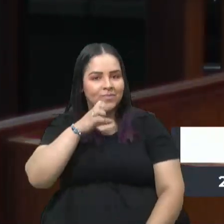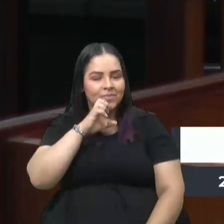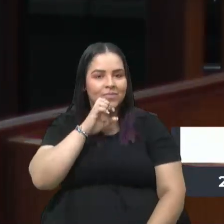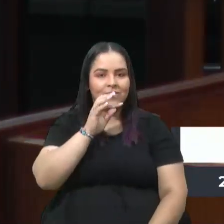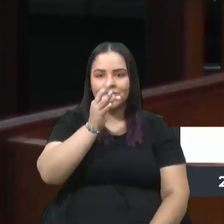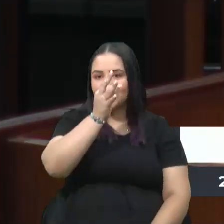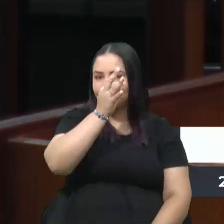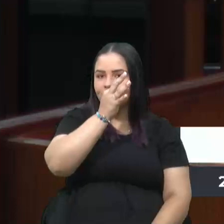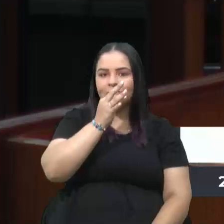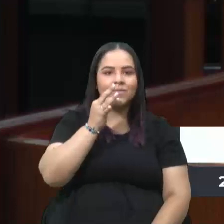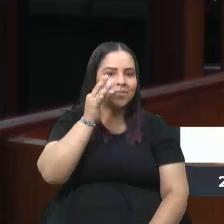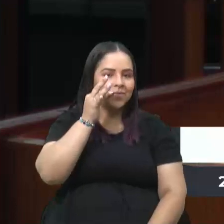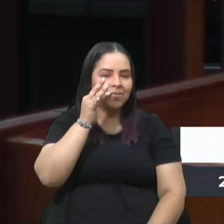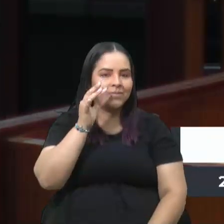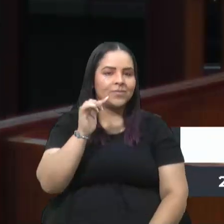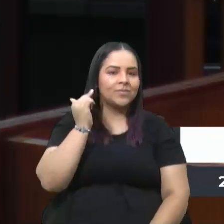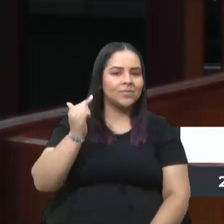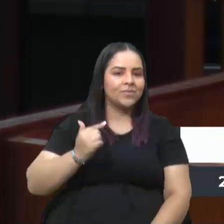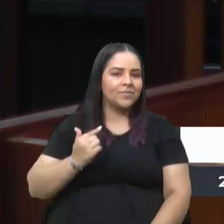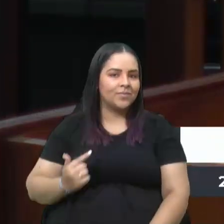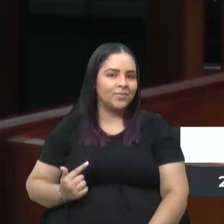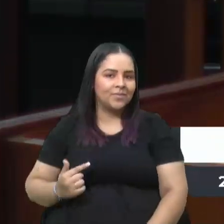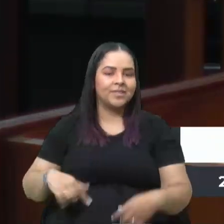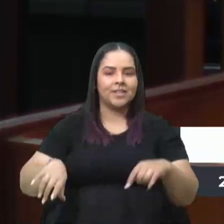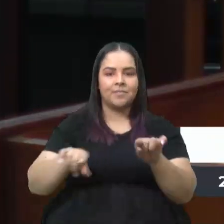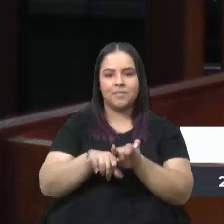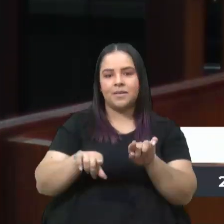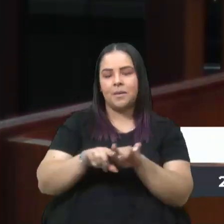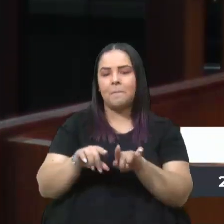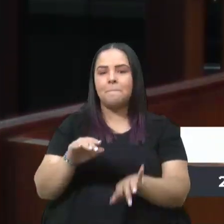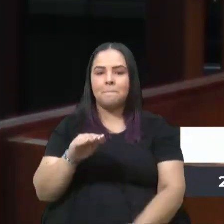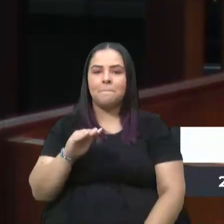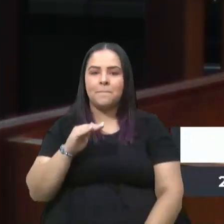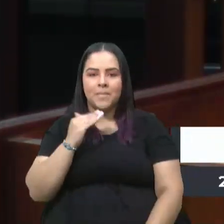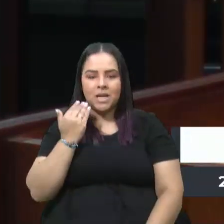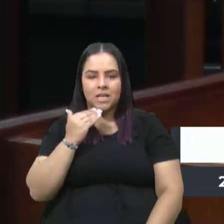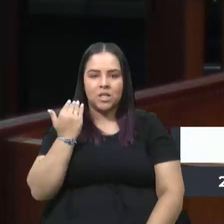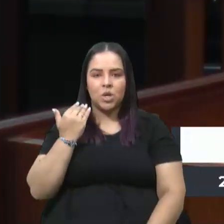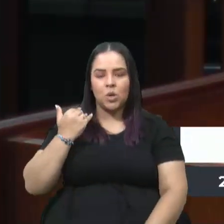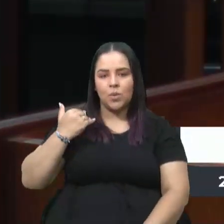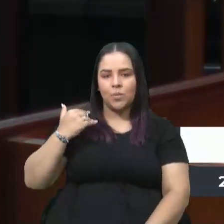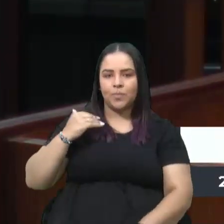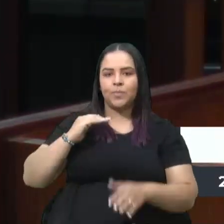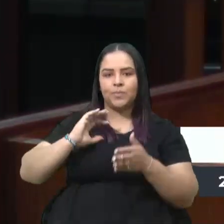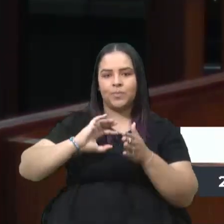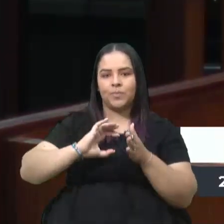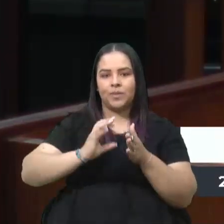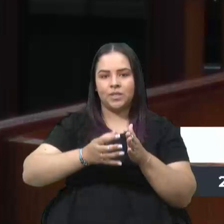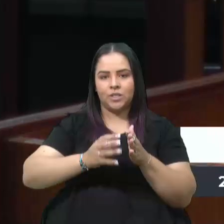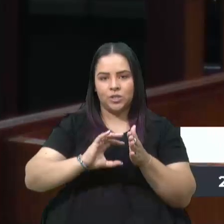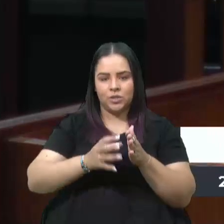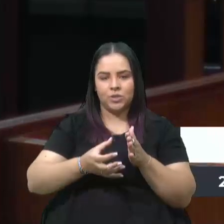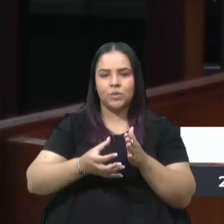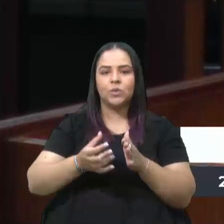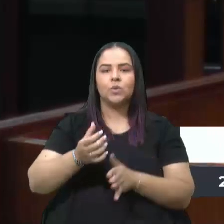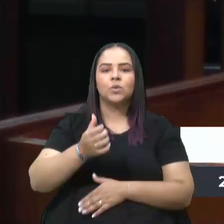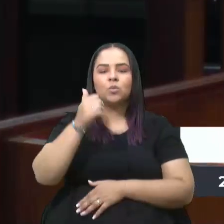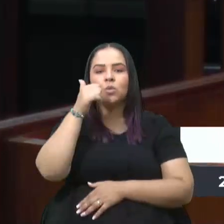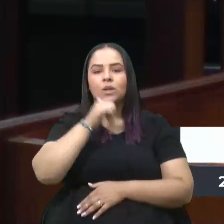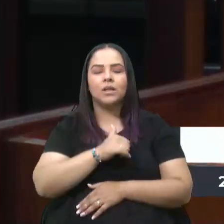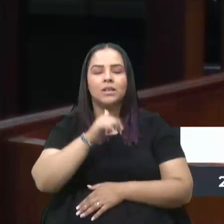Tatiane Friço, Gladys Friço e Marisol Santos, a bancada feminina da Câmara de Vereadores.